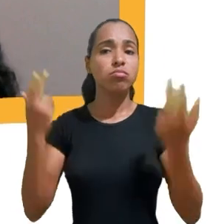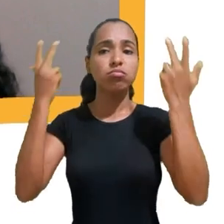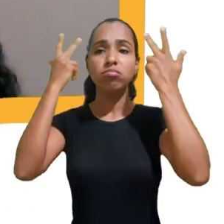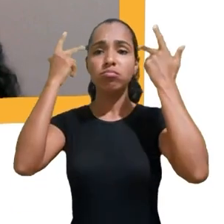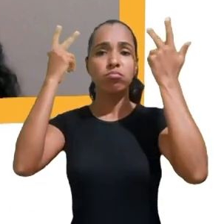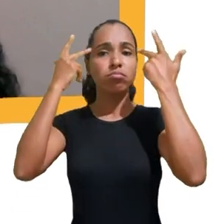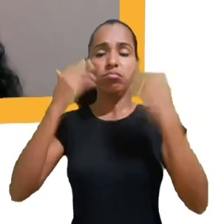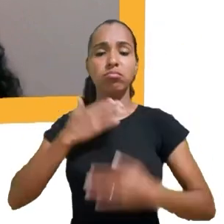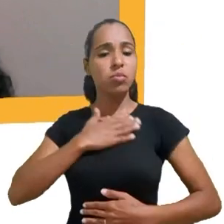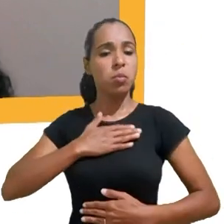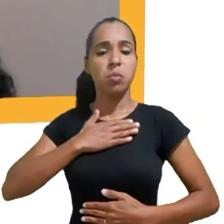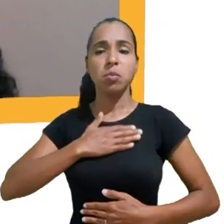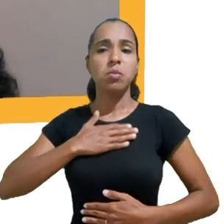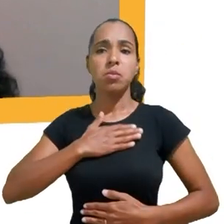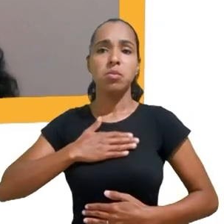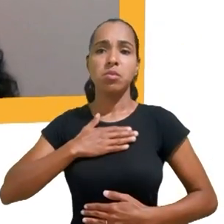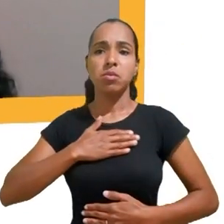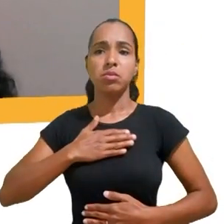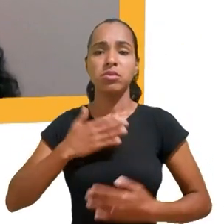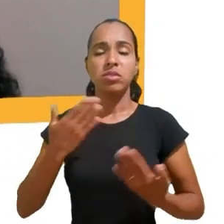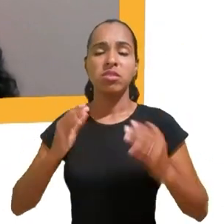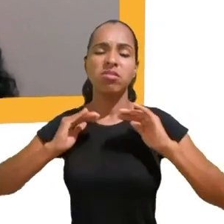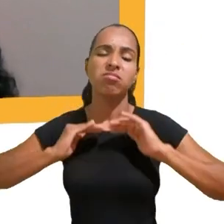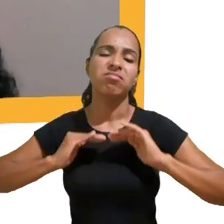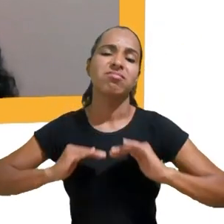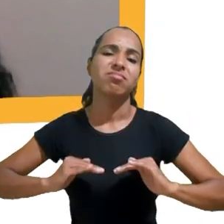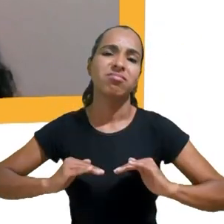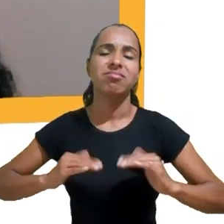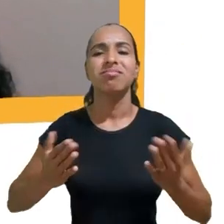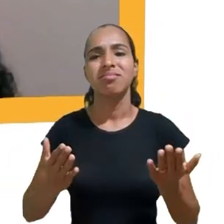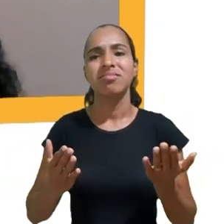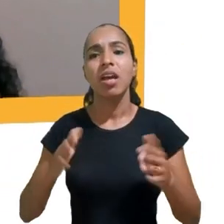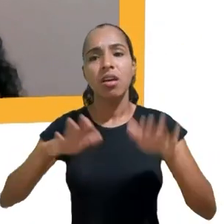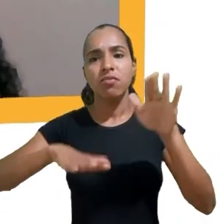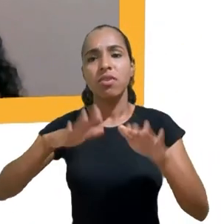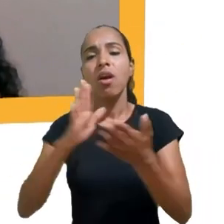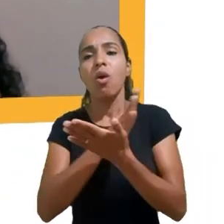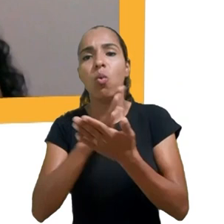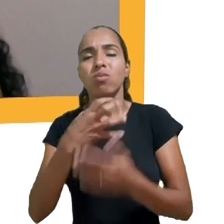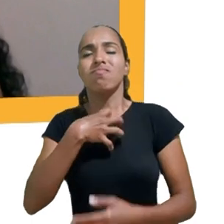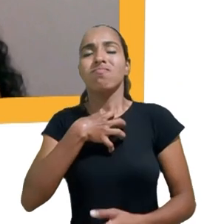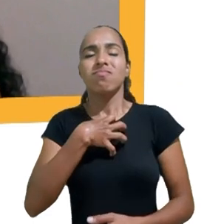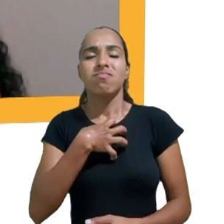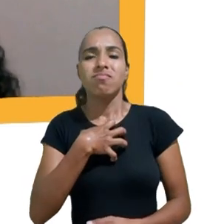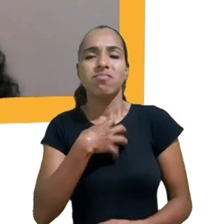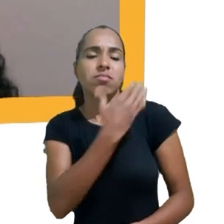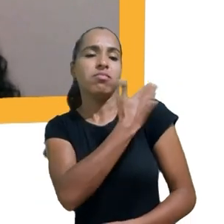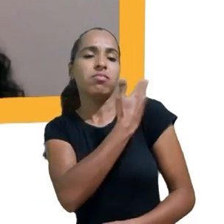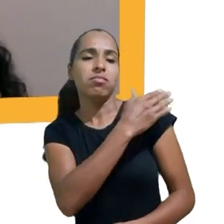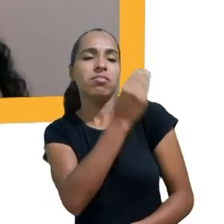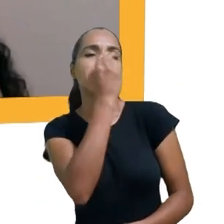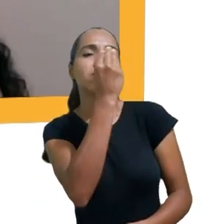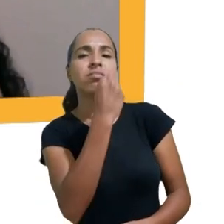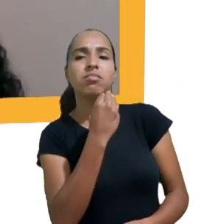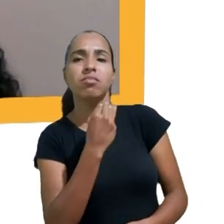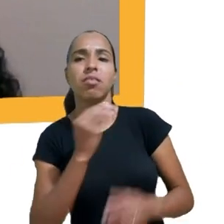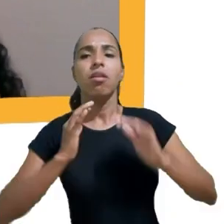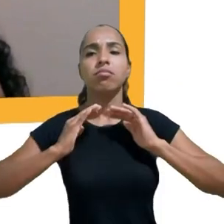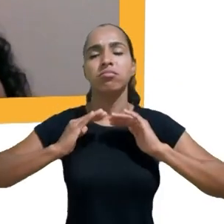preconceituosa. Então, eu acho que os jovens deveriam ter mais exemplos de corpos,